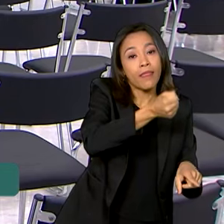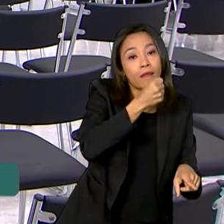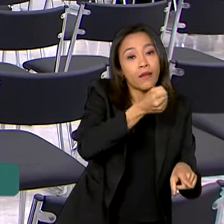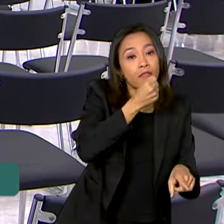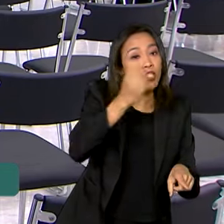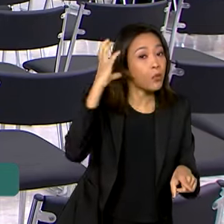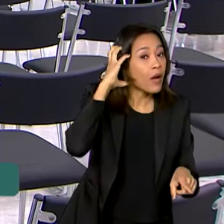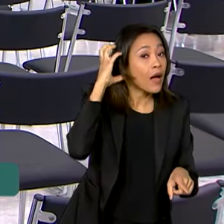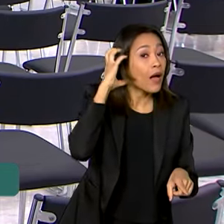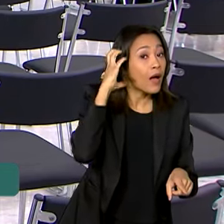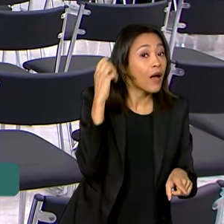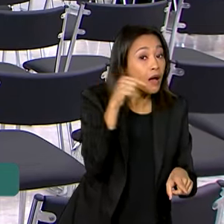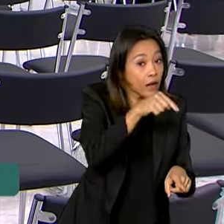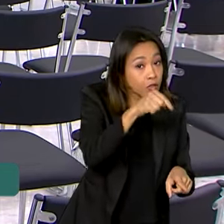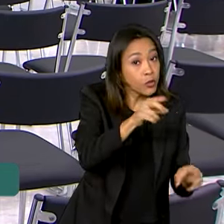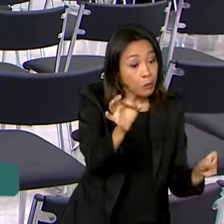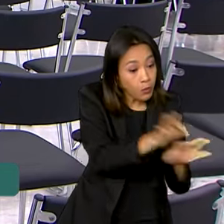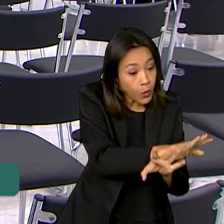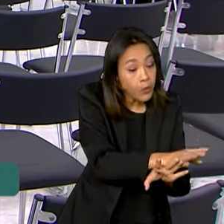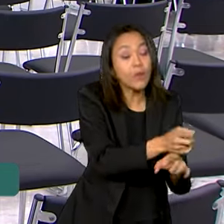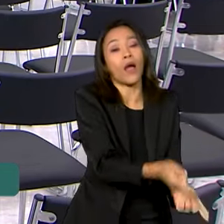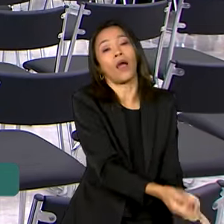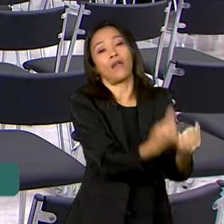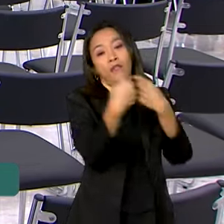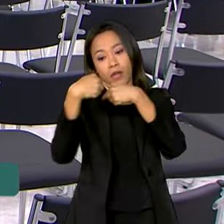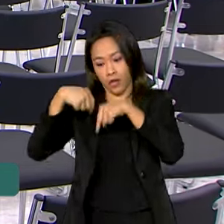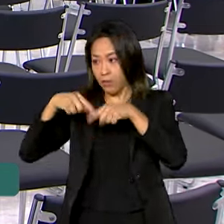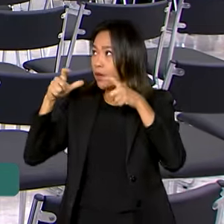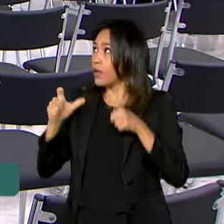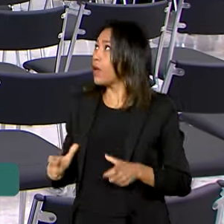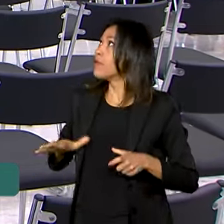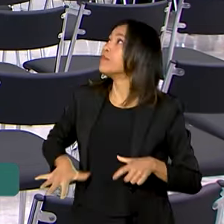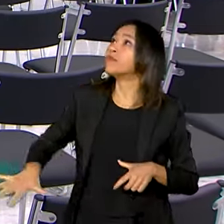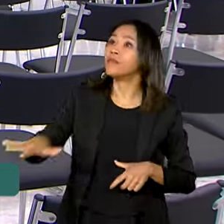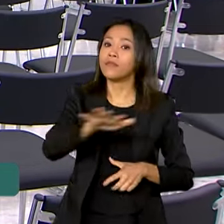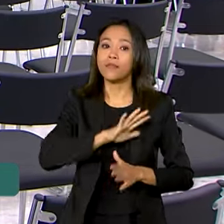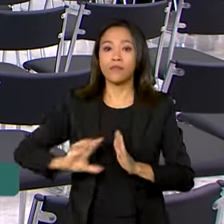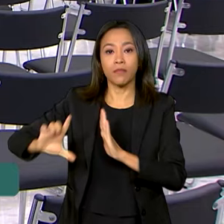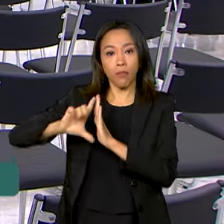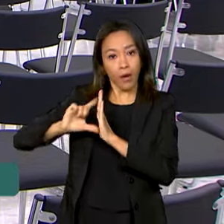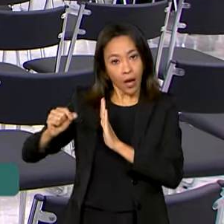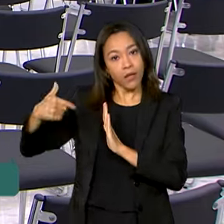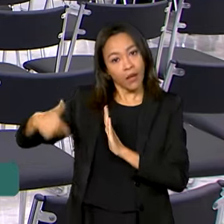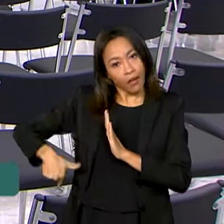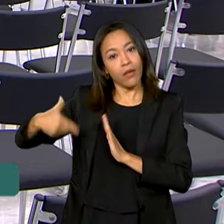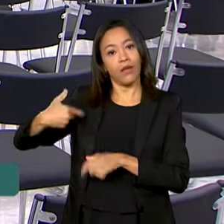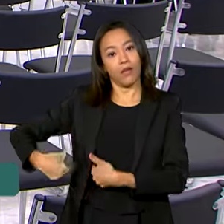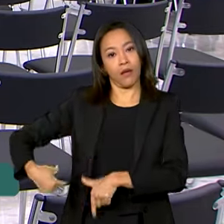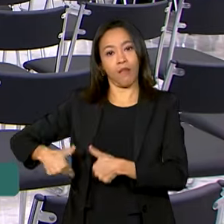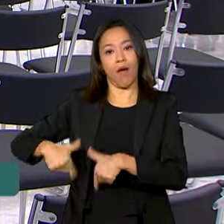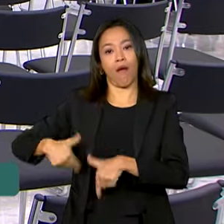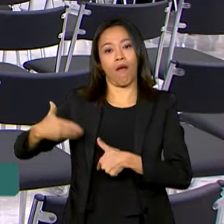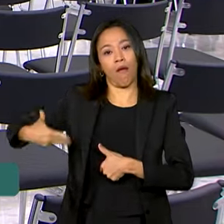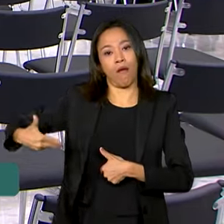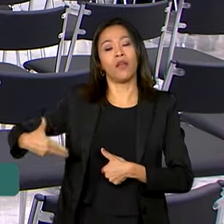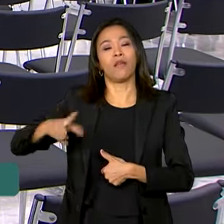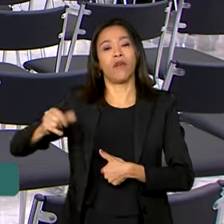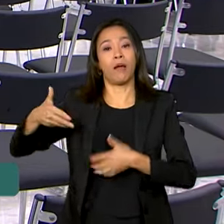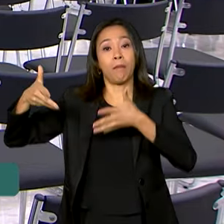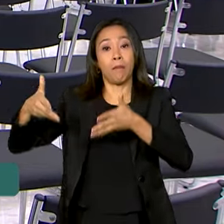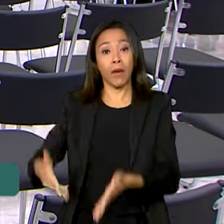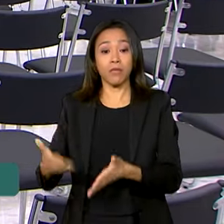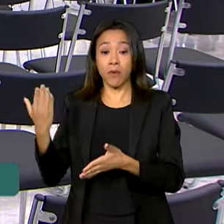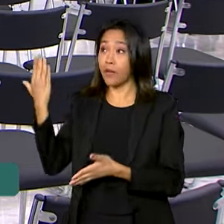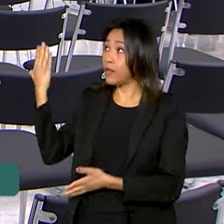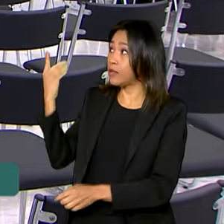rádio Norte FM. Depois ele segue para cá, onde ele vem aqui para o Palácio, onde ele costuma trabalhar, despachar e ele vai participar desse evento